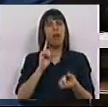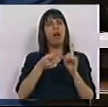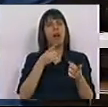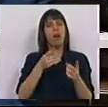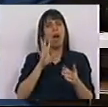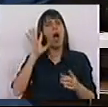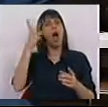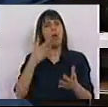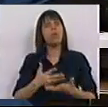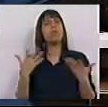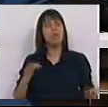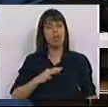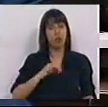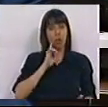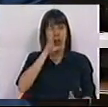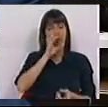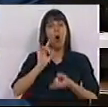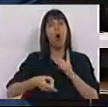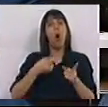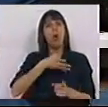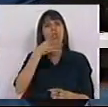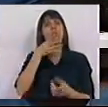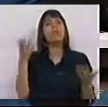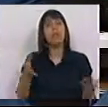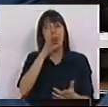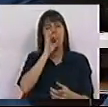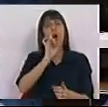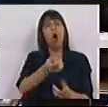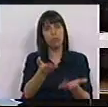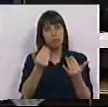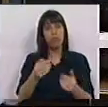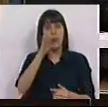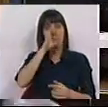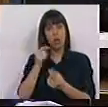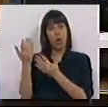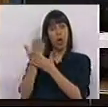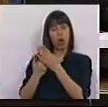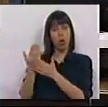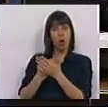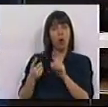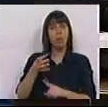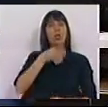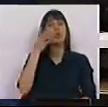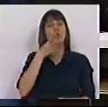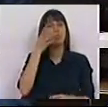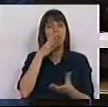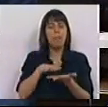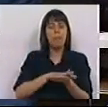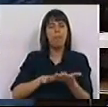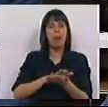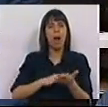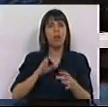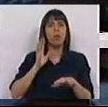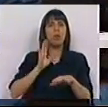está a acontecer, Sra. Ministra? Qual é a explicação do Governo? O Ministro da Economia explicou com base na